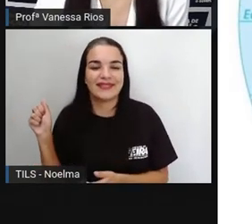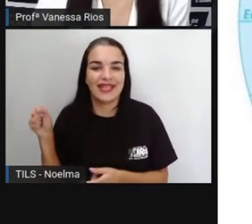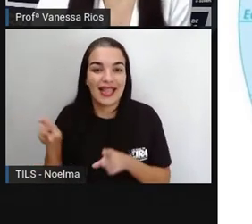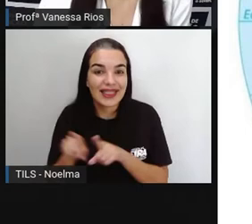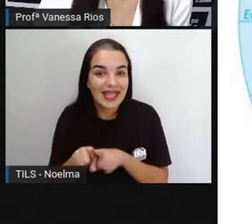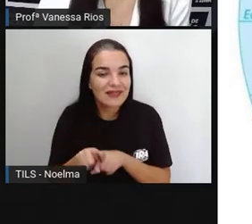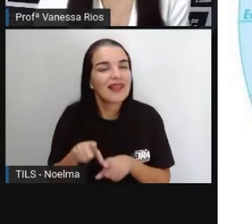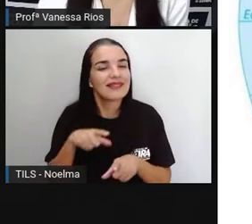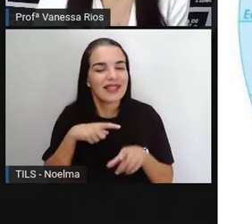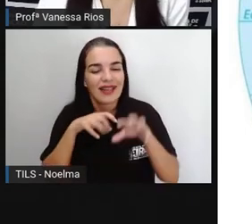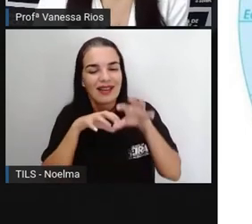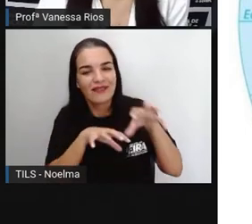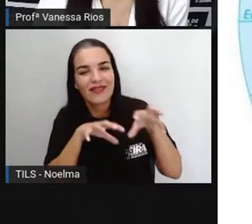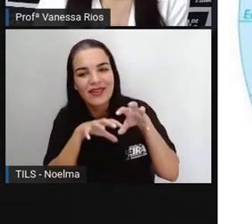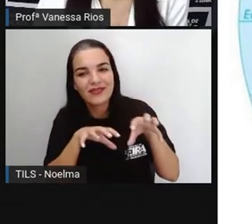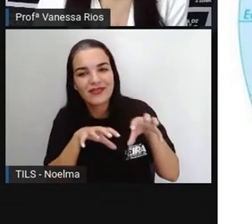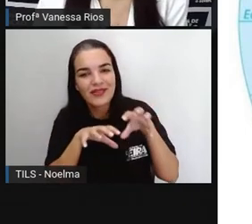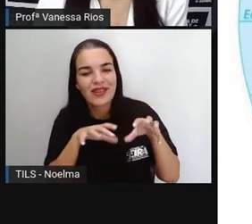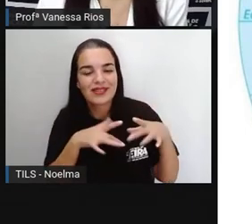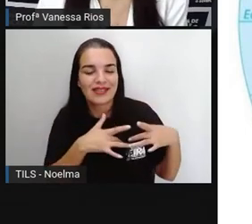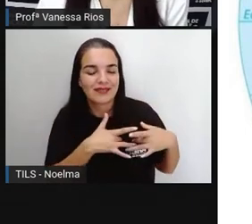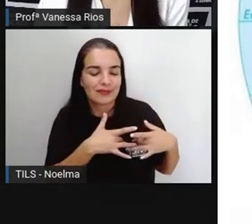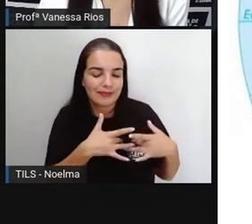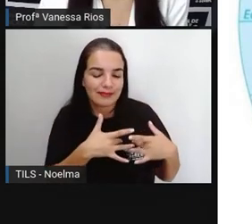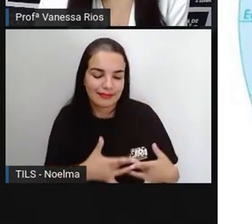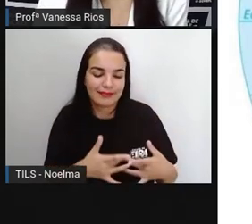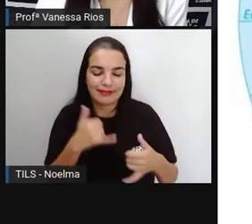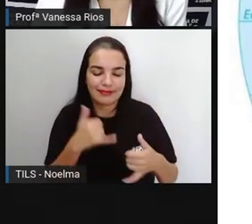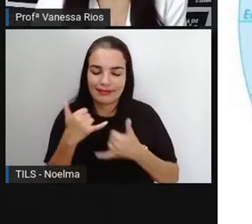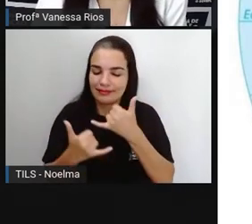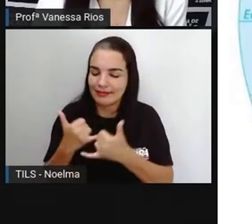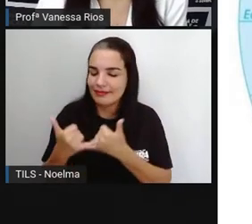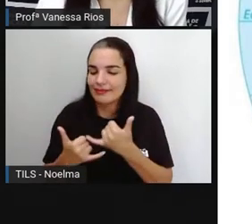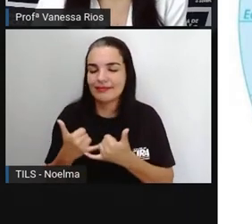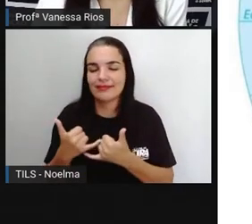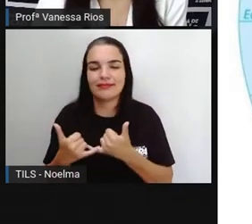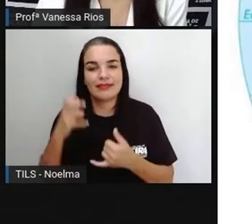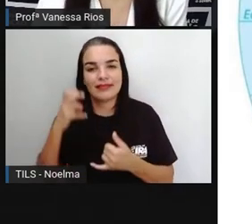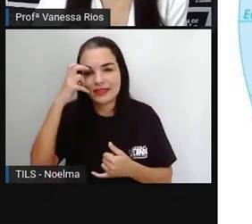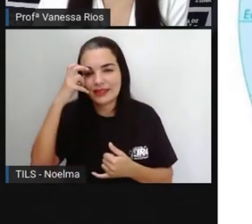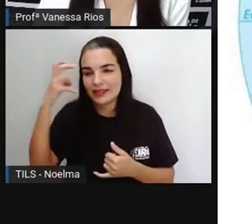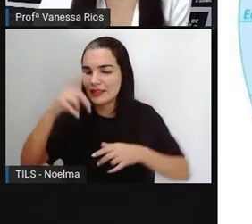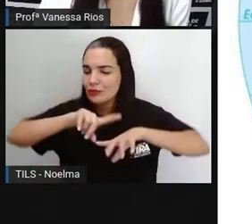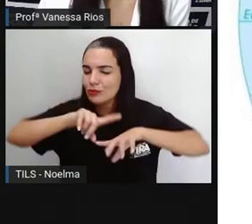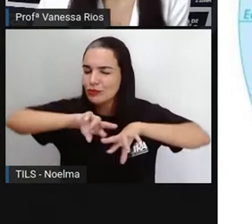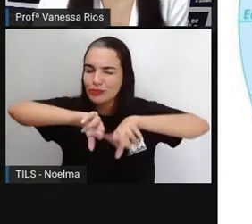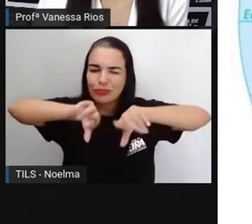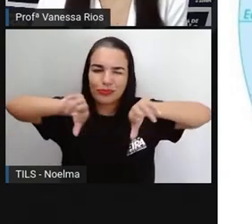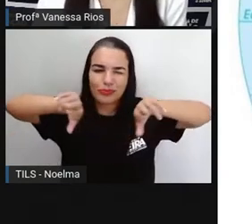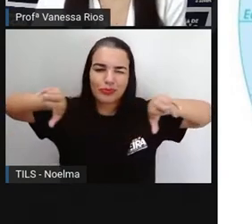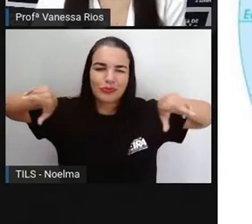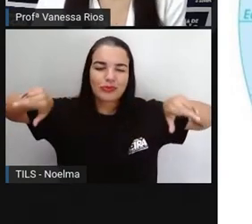também aí trouxeram as suas contribuições culturais nos diversos aspectos da cultura e também na formação e